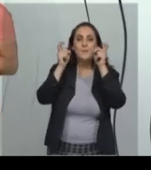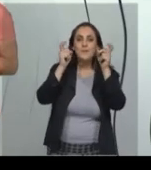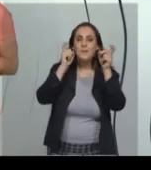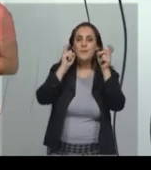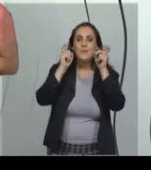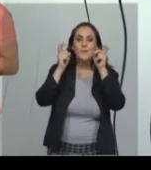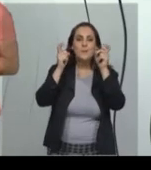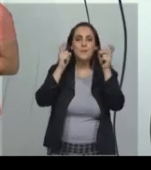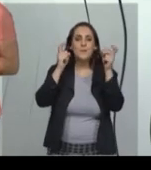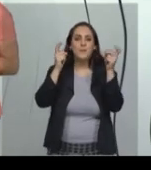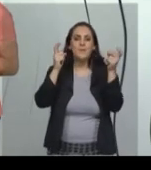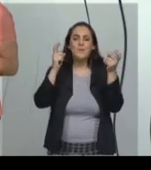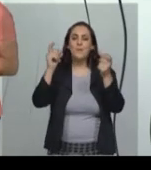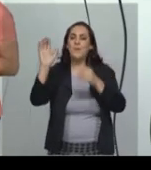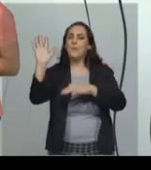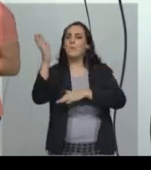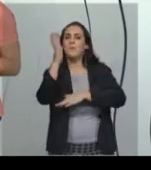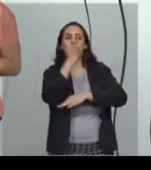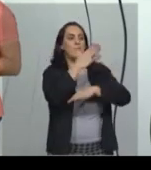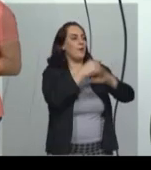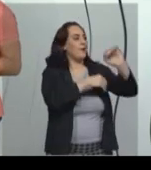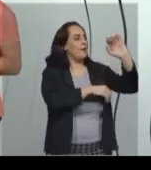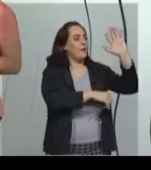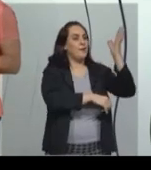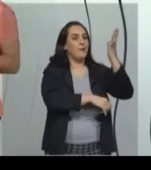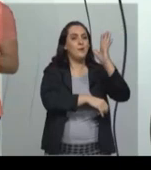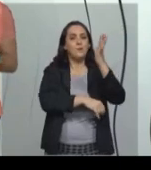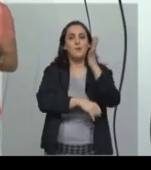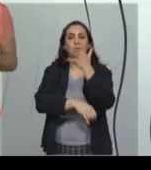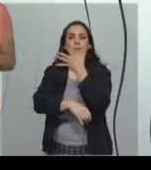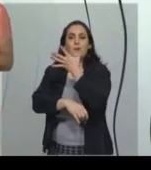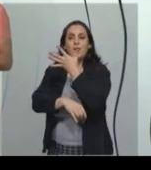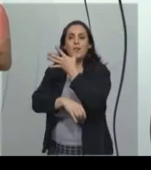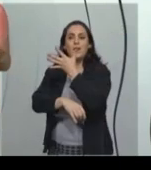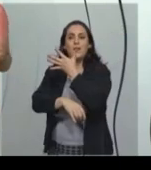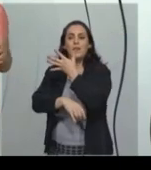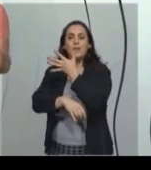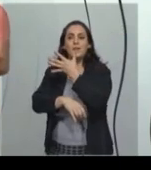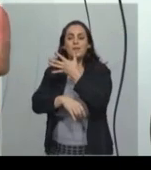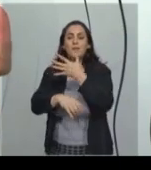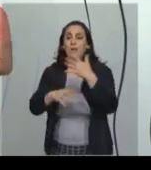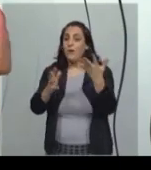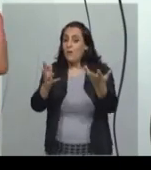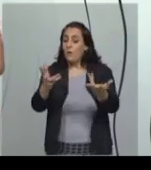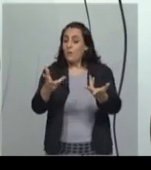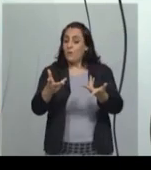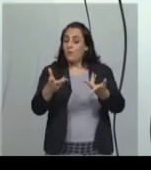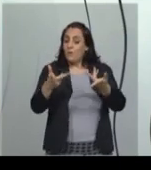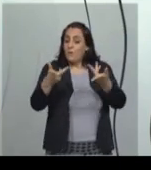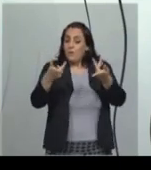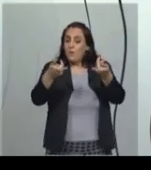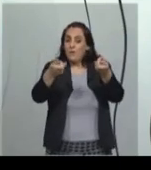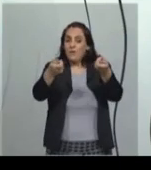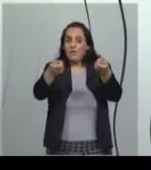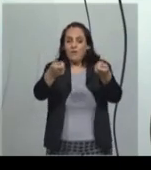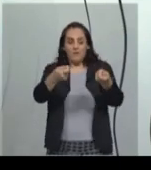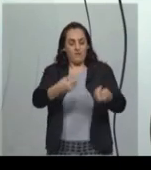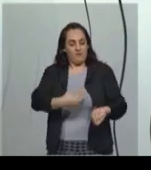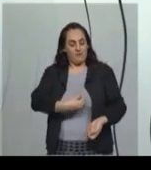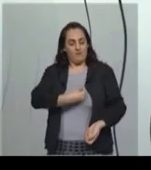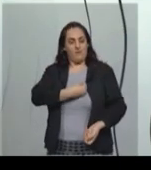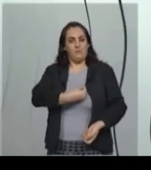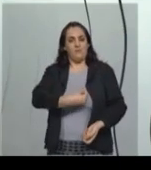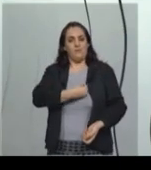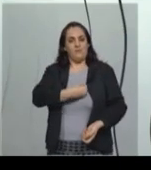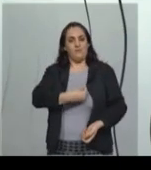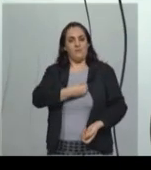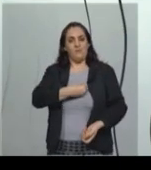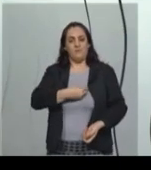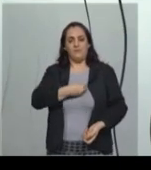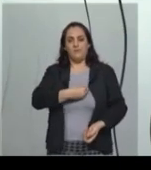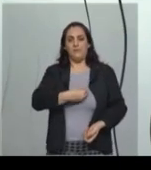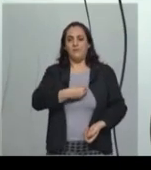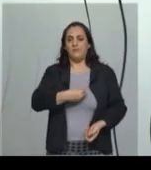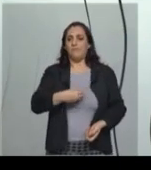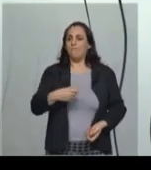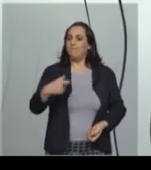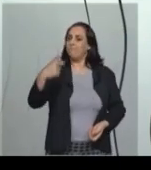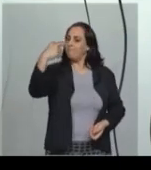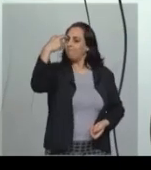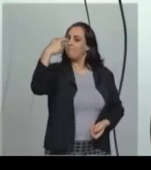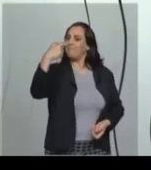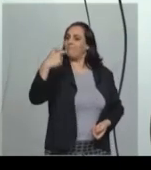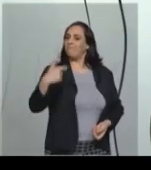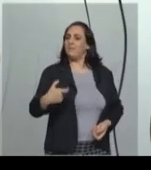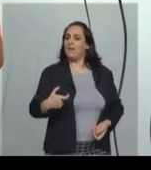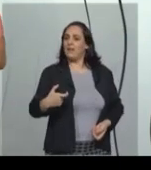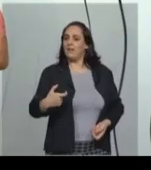a qualidade do ar, com a qualidade inclusive da vida dos habitantes da cidade? Que aí vai vir uma coisa que